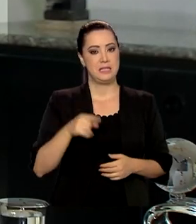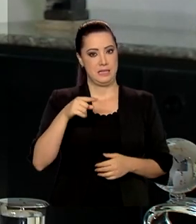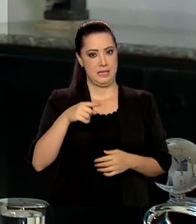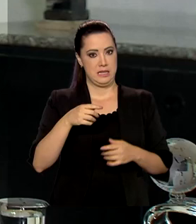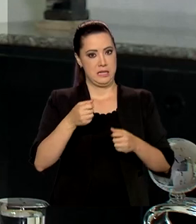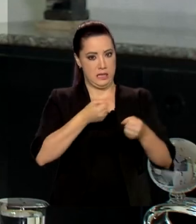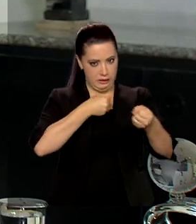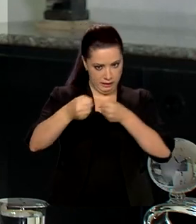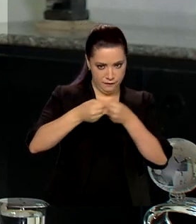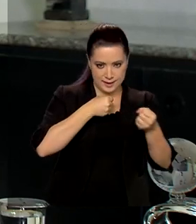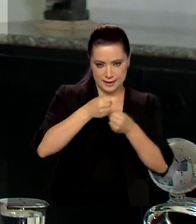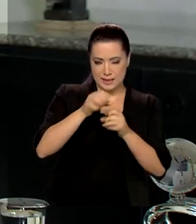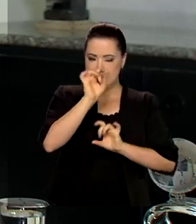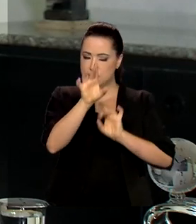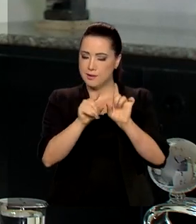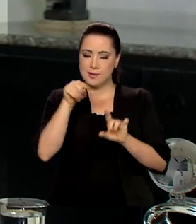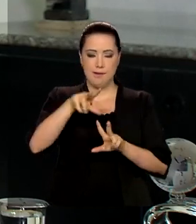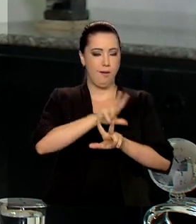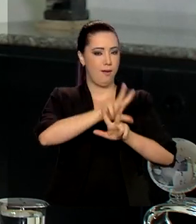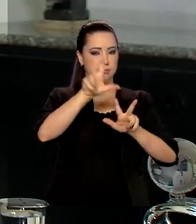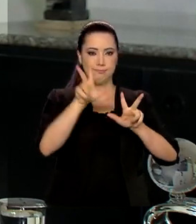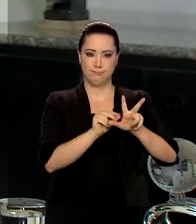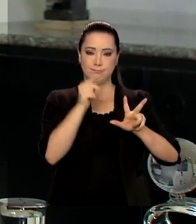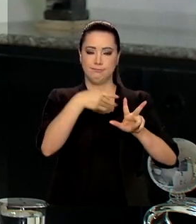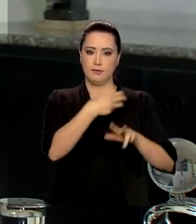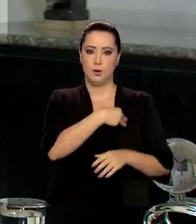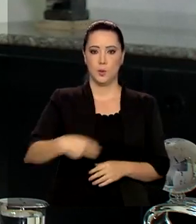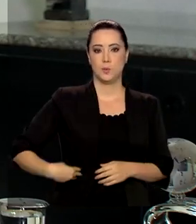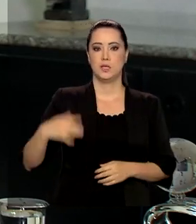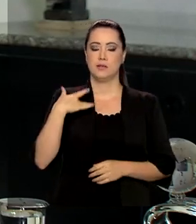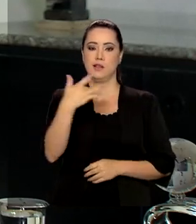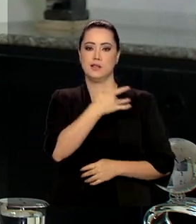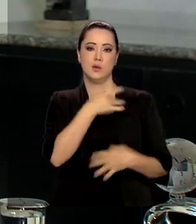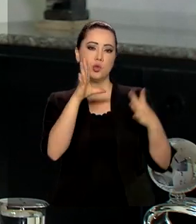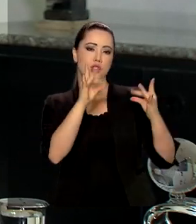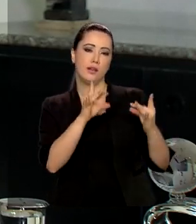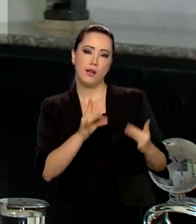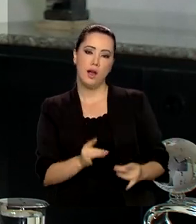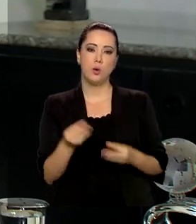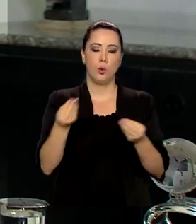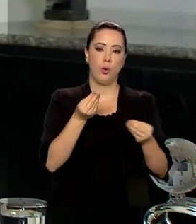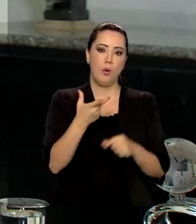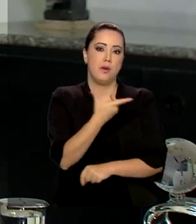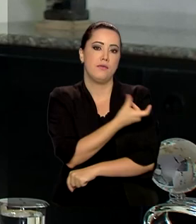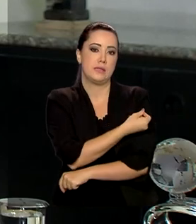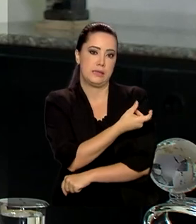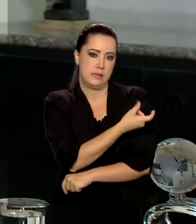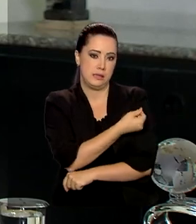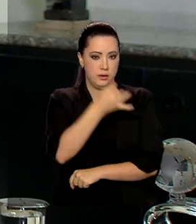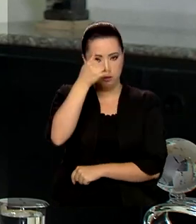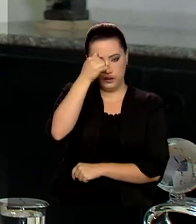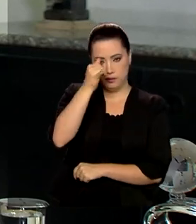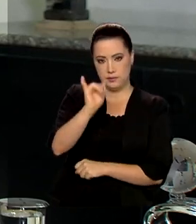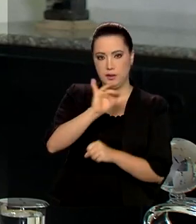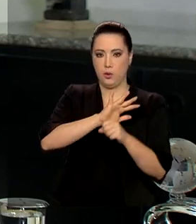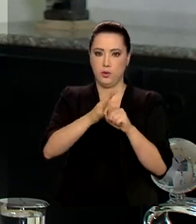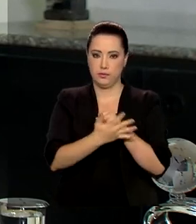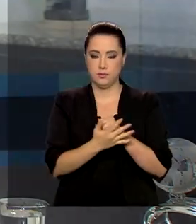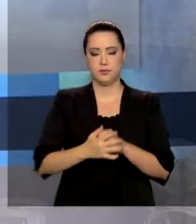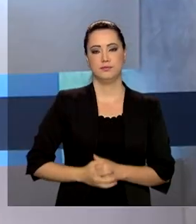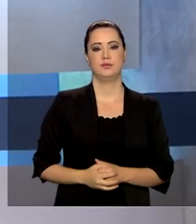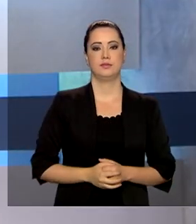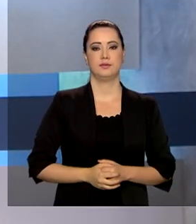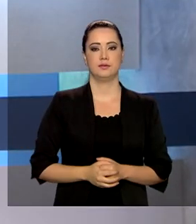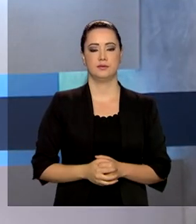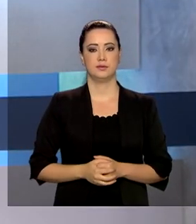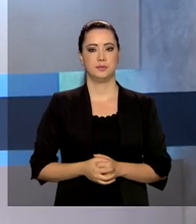exclusiva para a TV Brasil, o ministro da Saúde, Eduardo Pazuello, deu detalhes sobre a vacinação contra a Covid-19 no país.